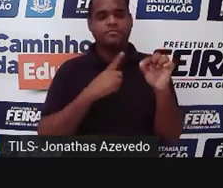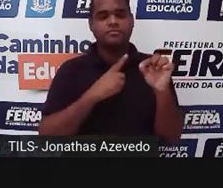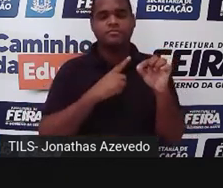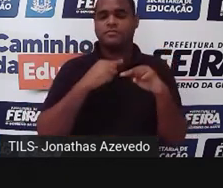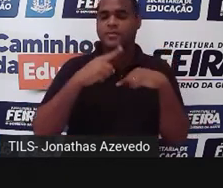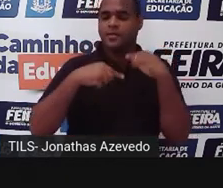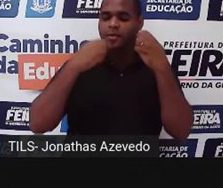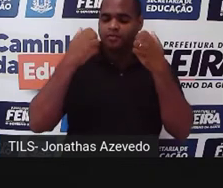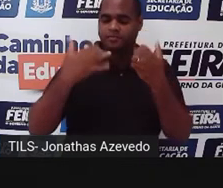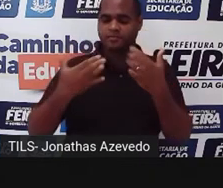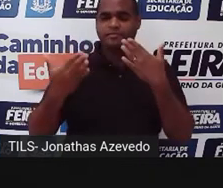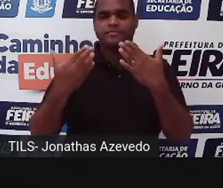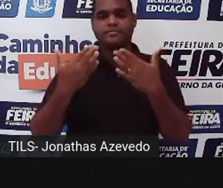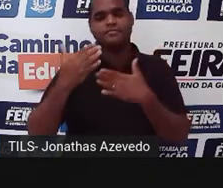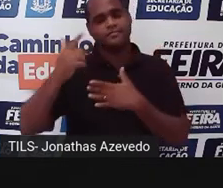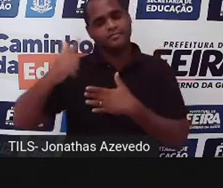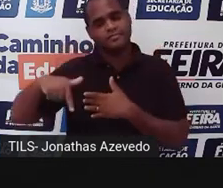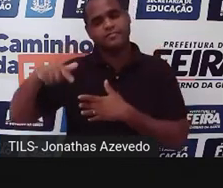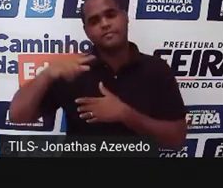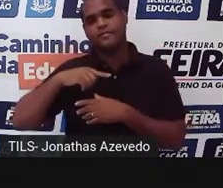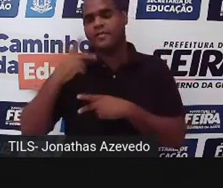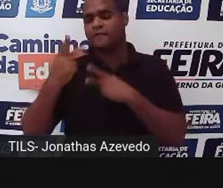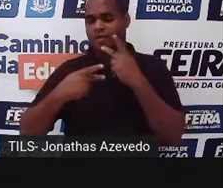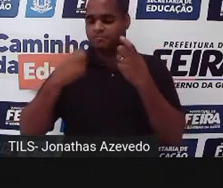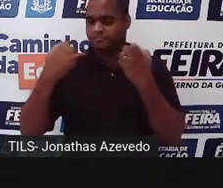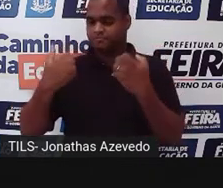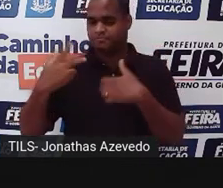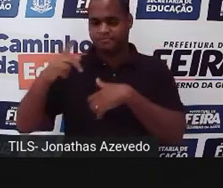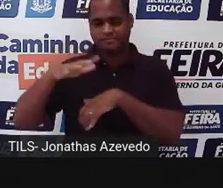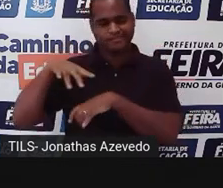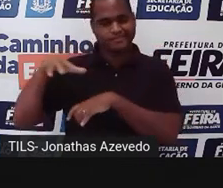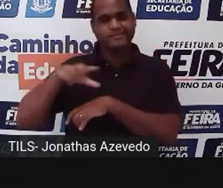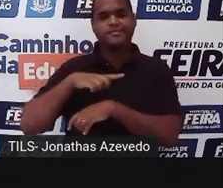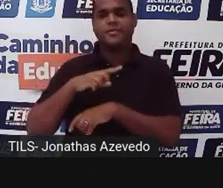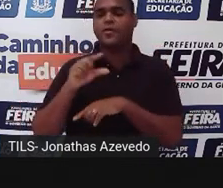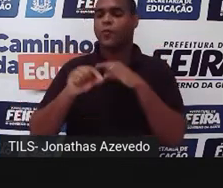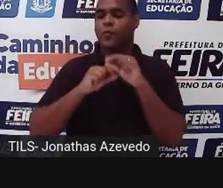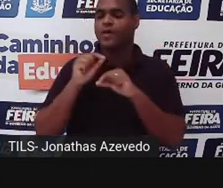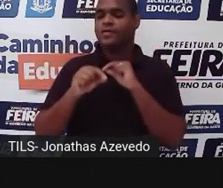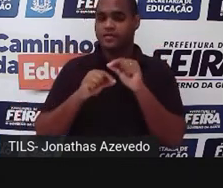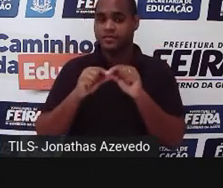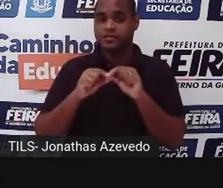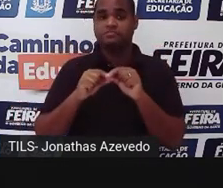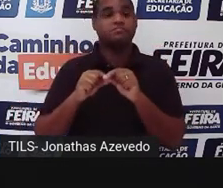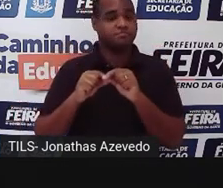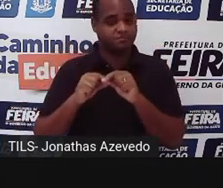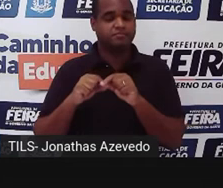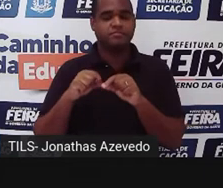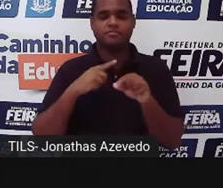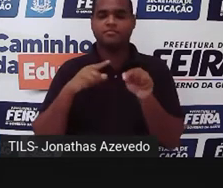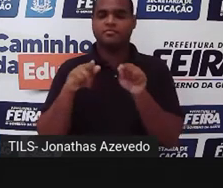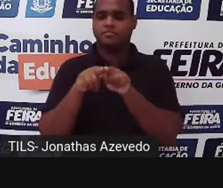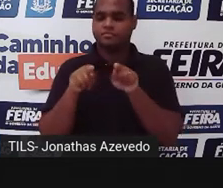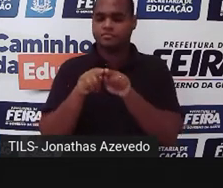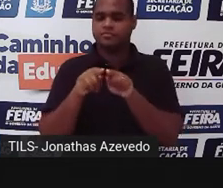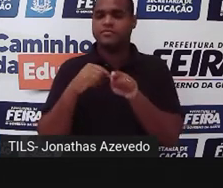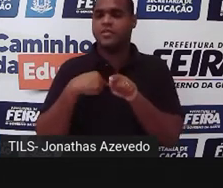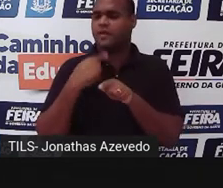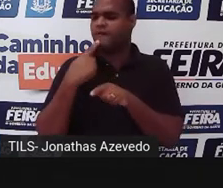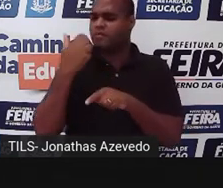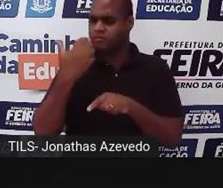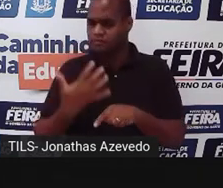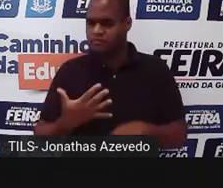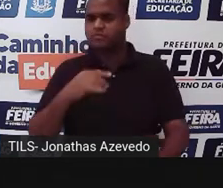se representa a fala das personagens como elas falam. Existem também os verbinhos, disse Dona